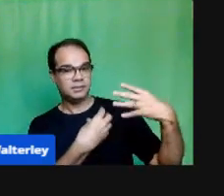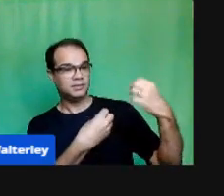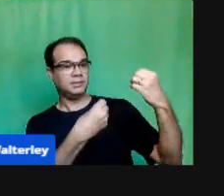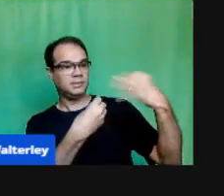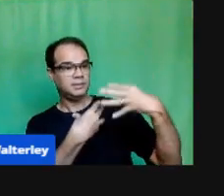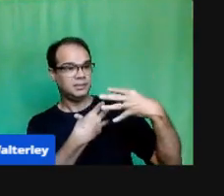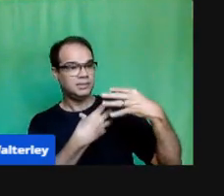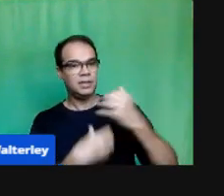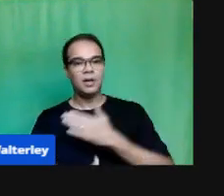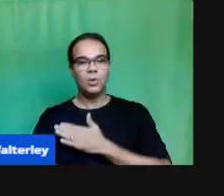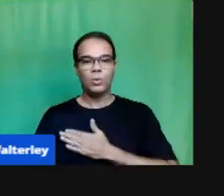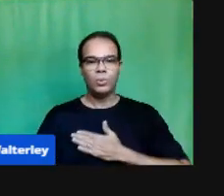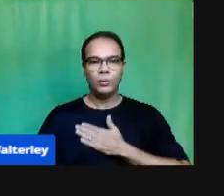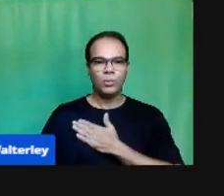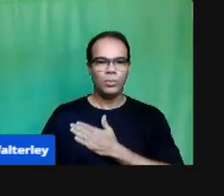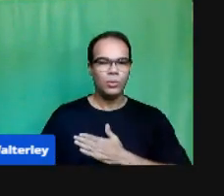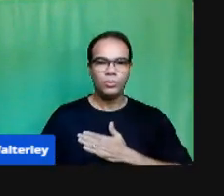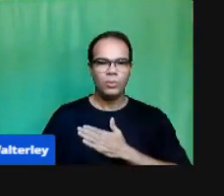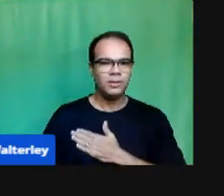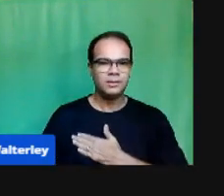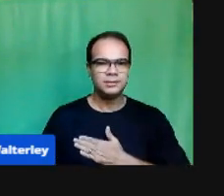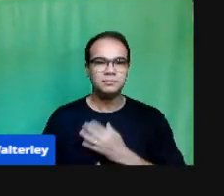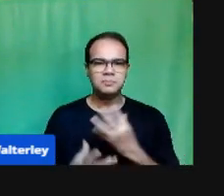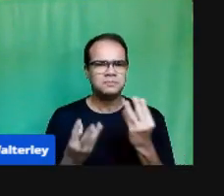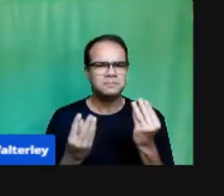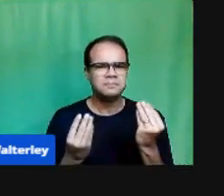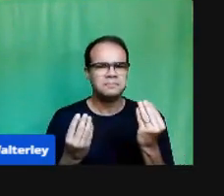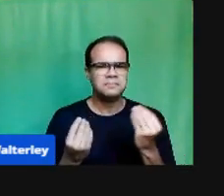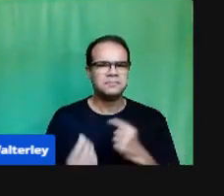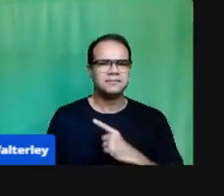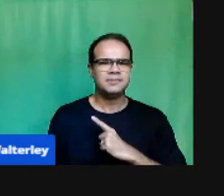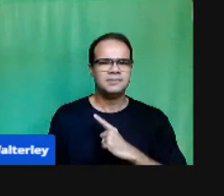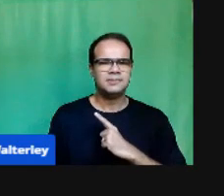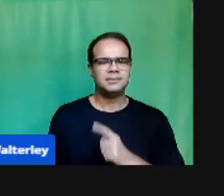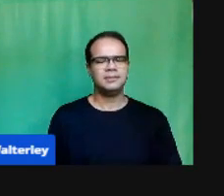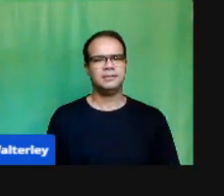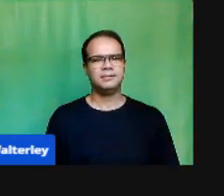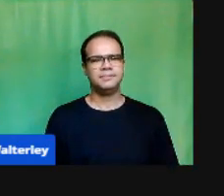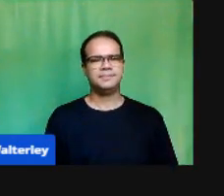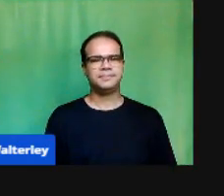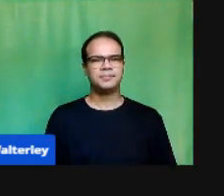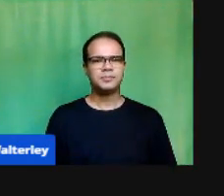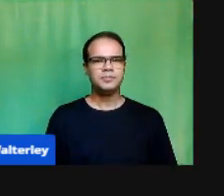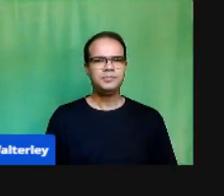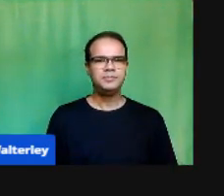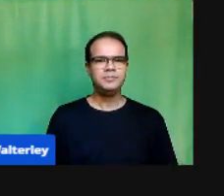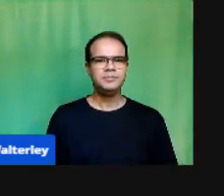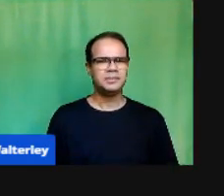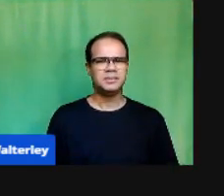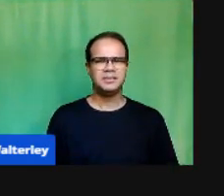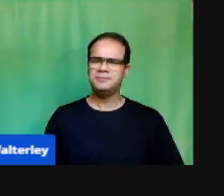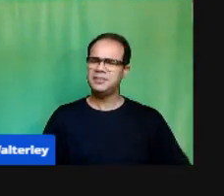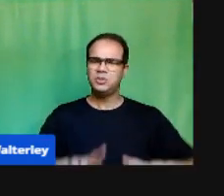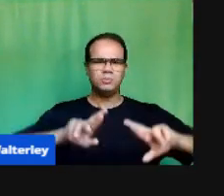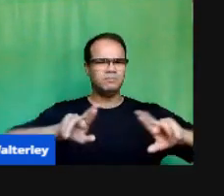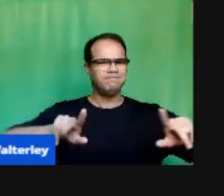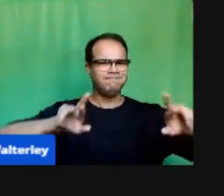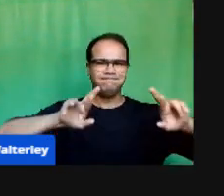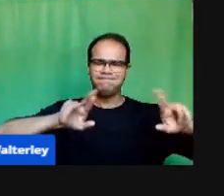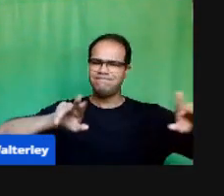compreensão Do aluno Sobre o conteúdo Abordado Temos Inúmeras Ferramentas